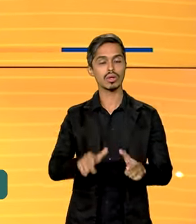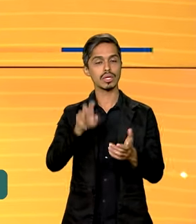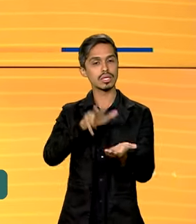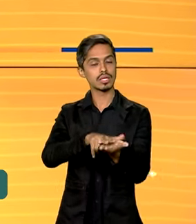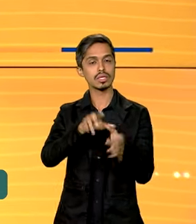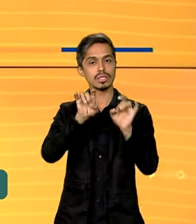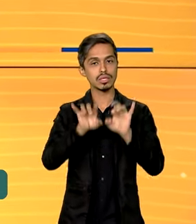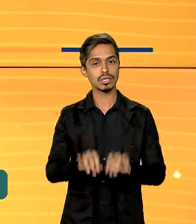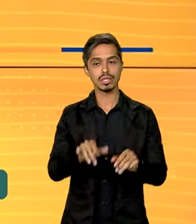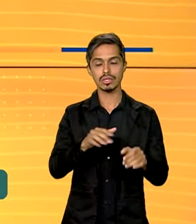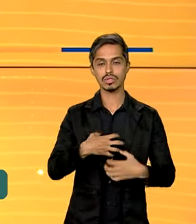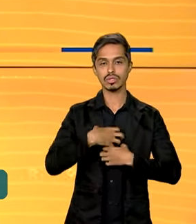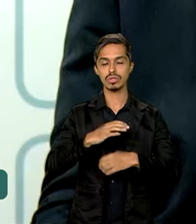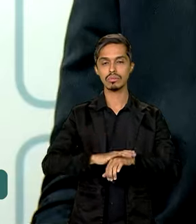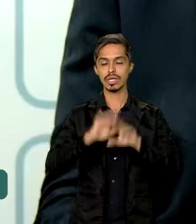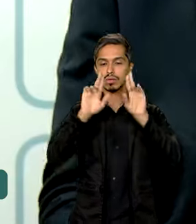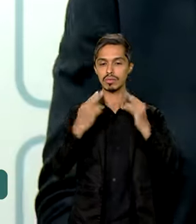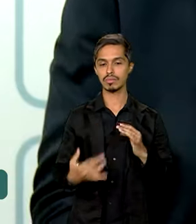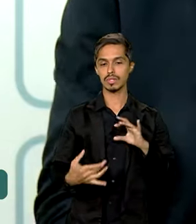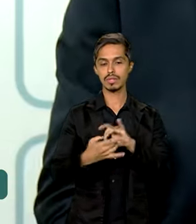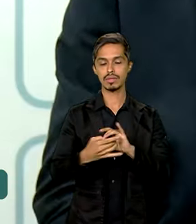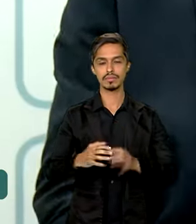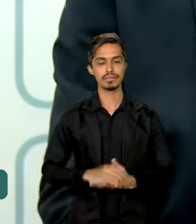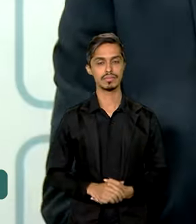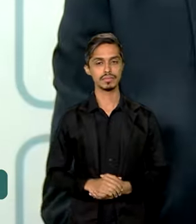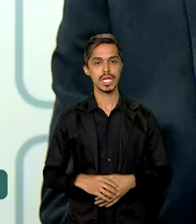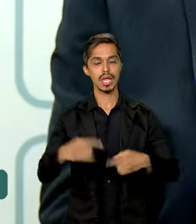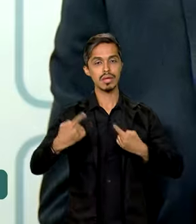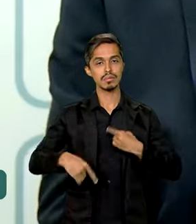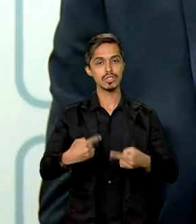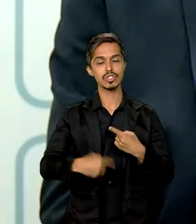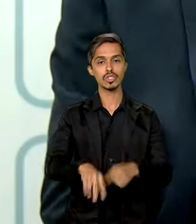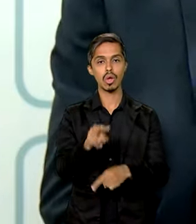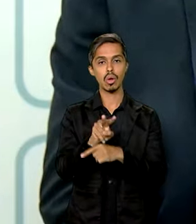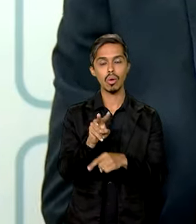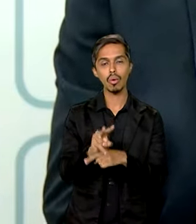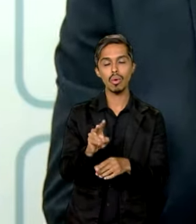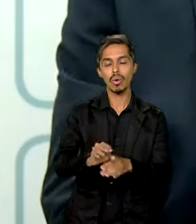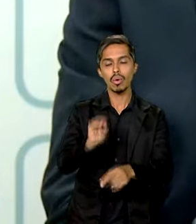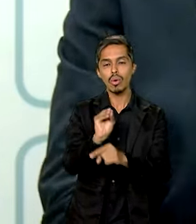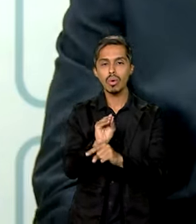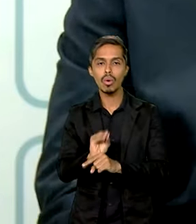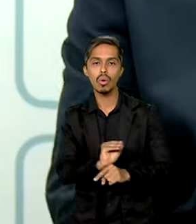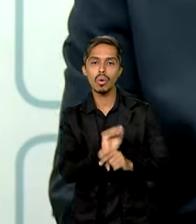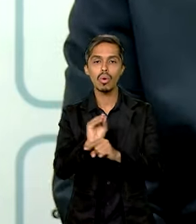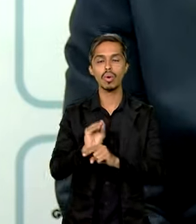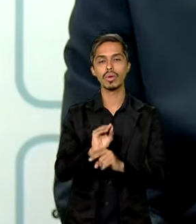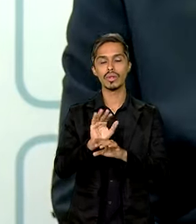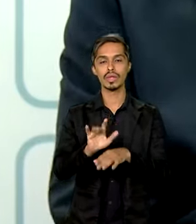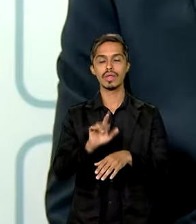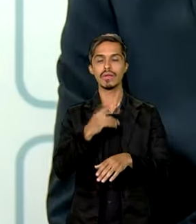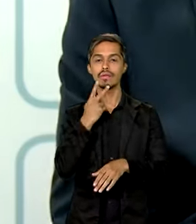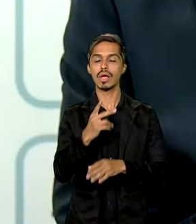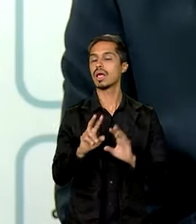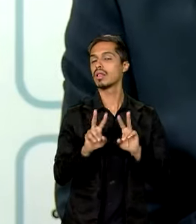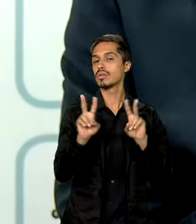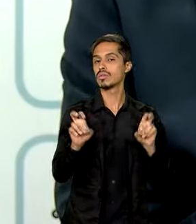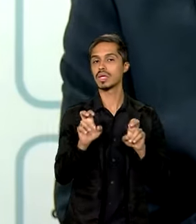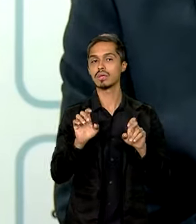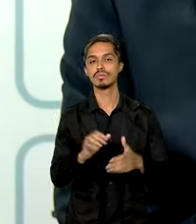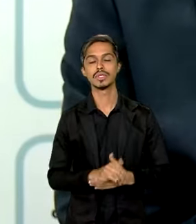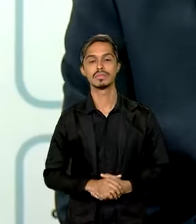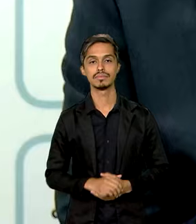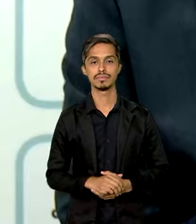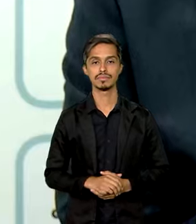atendimento mais humanizado. A política de cuidados paliativos, ela diz respeito não só